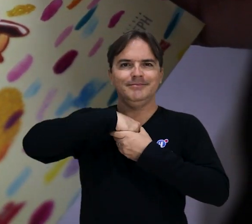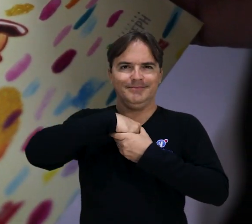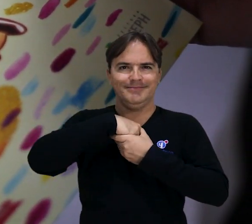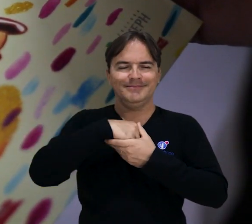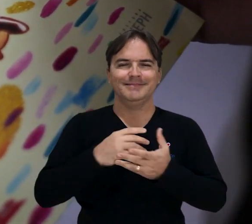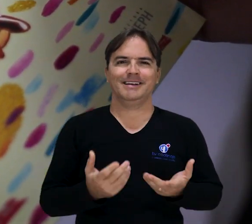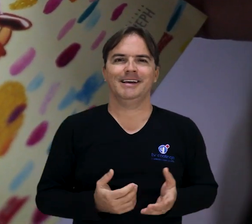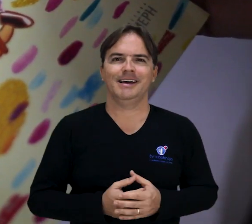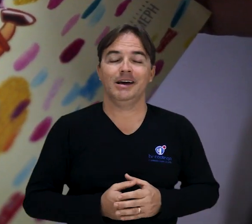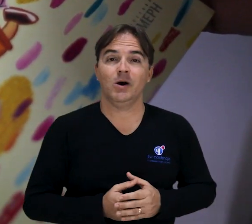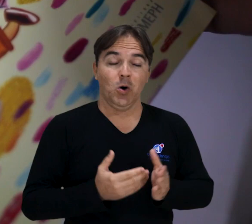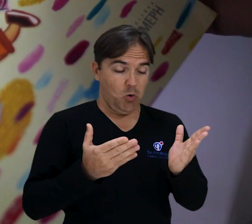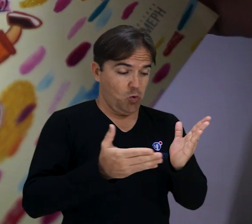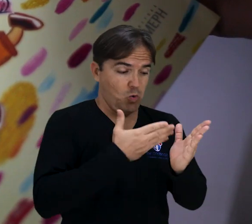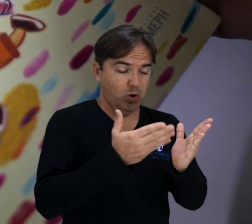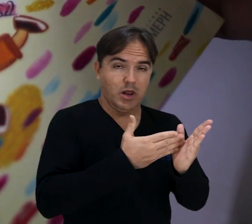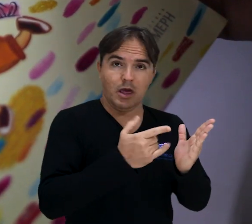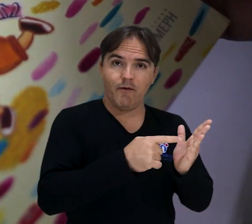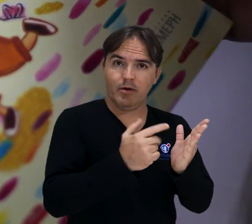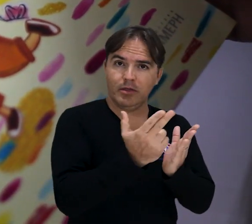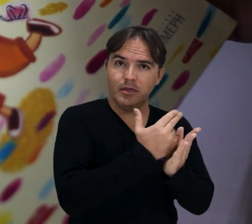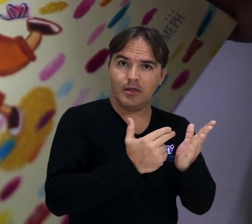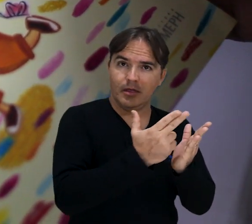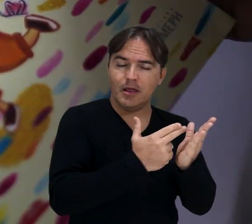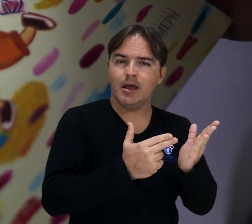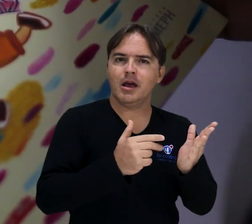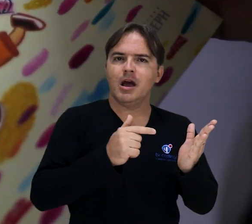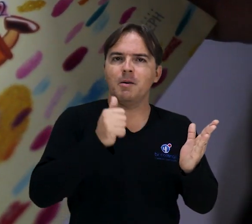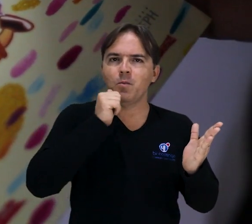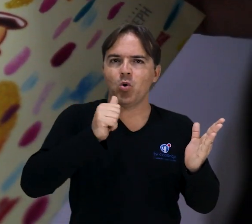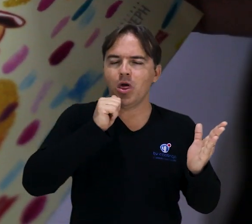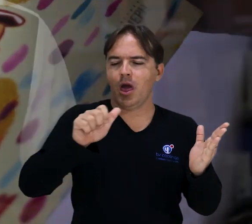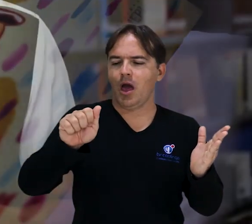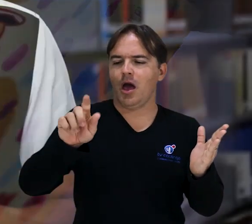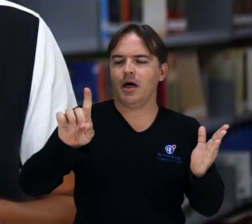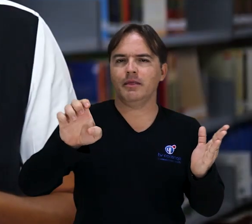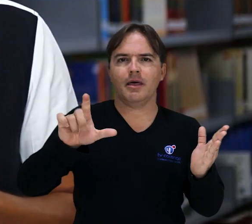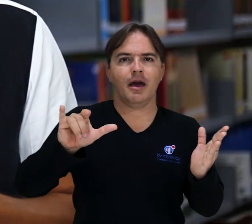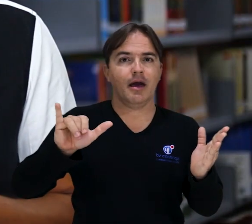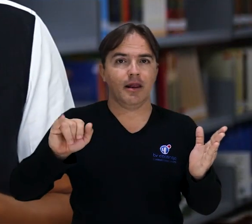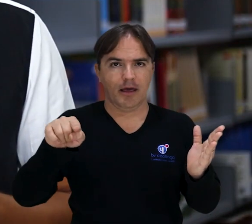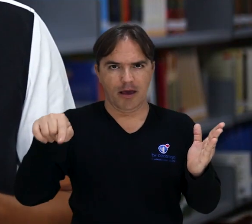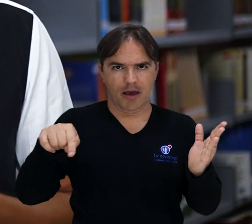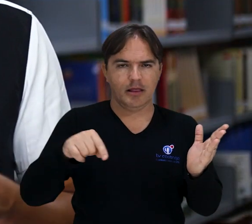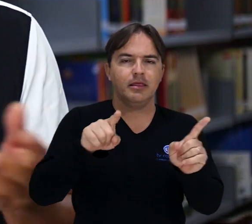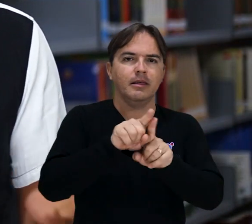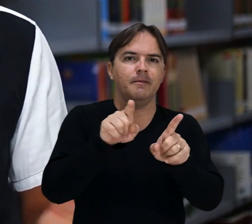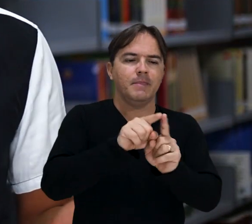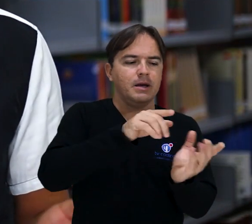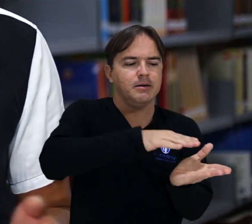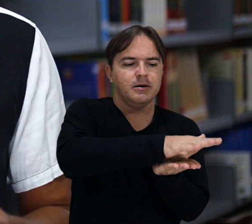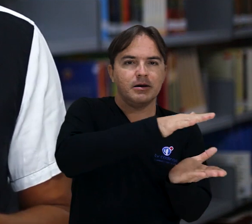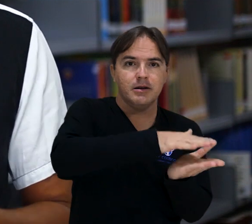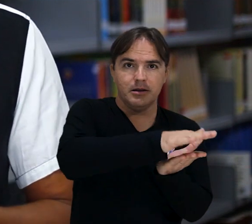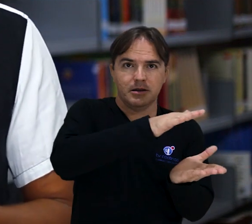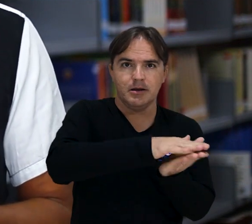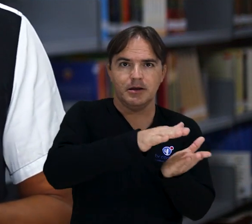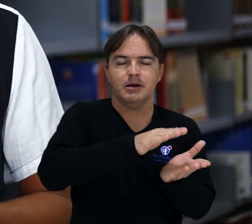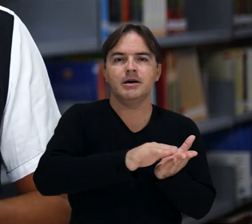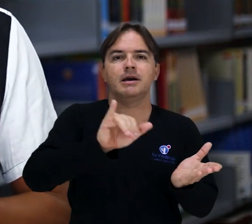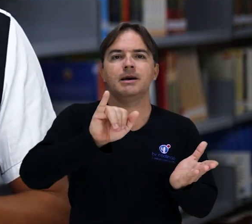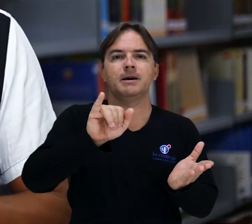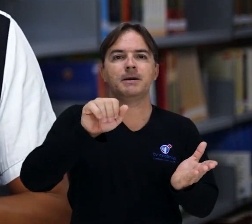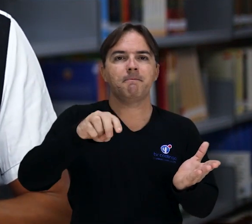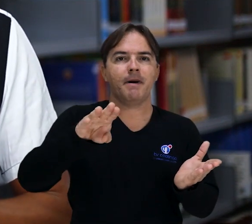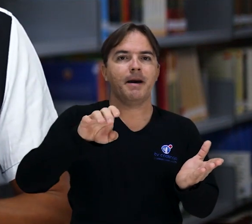foi ilustrado por Adélio Oliveira. Está muito bem ilustrado. O livro foi editado e publicado pela editora IMEP,